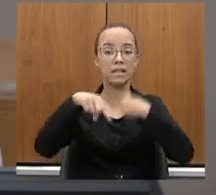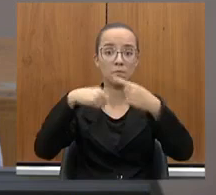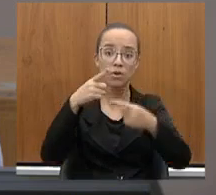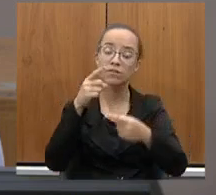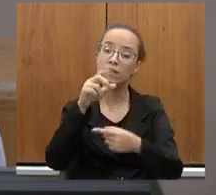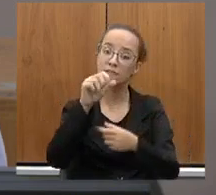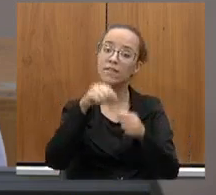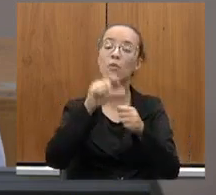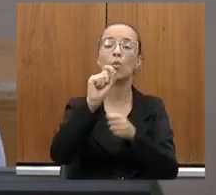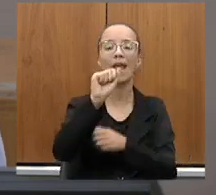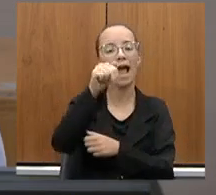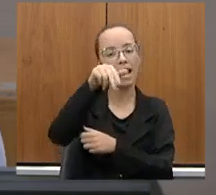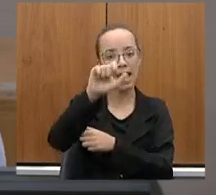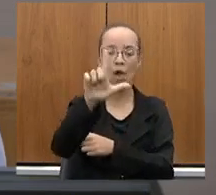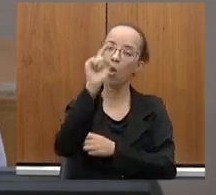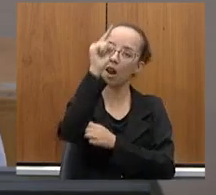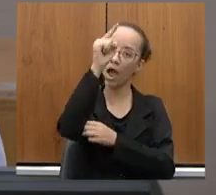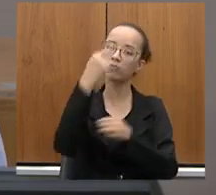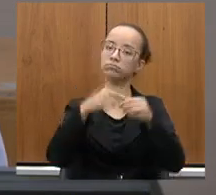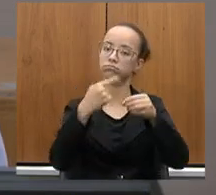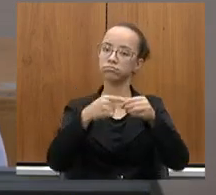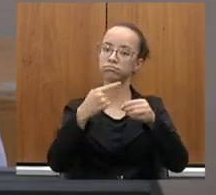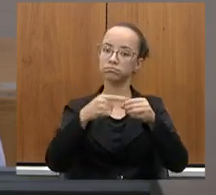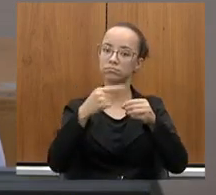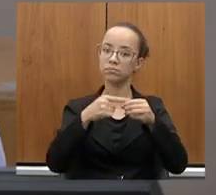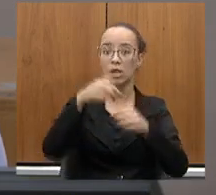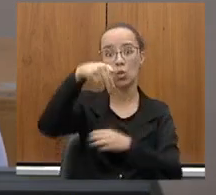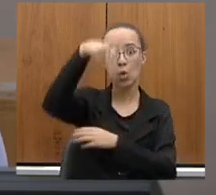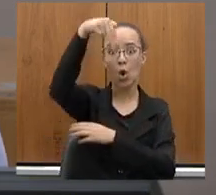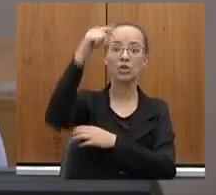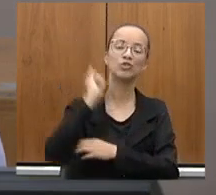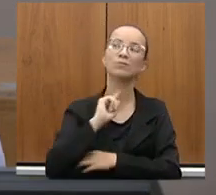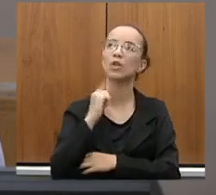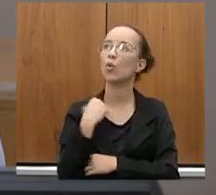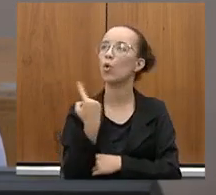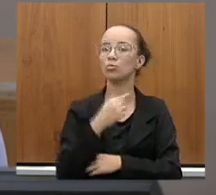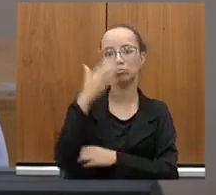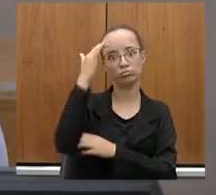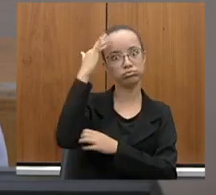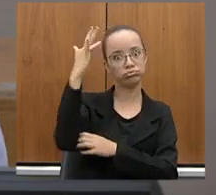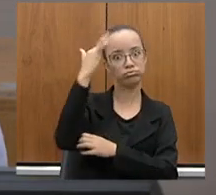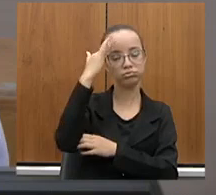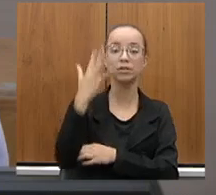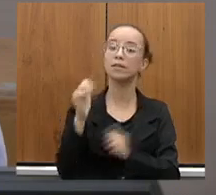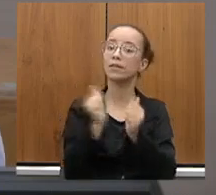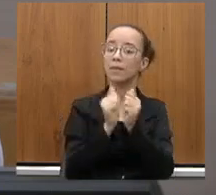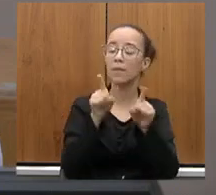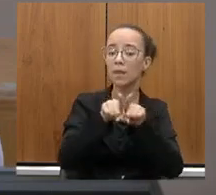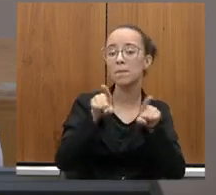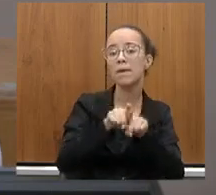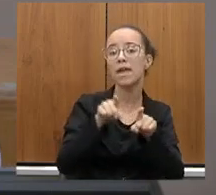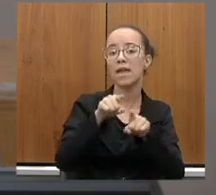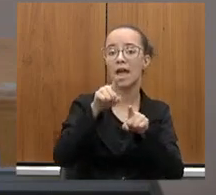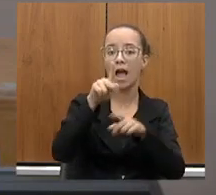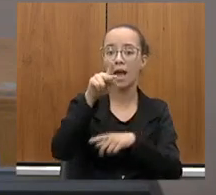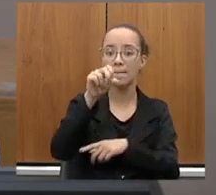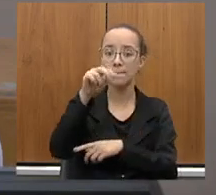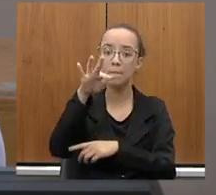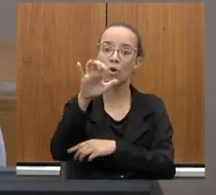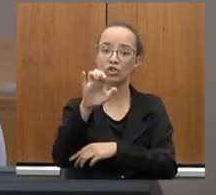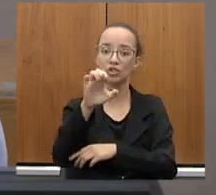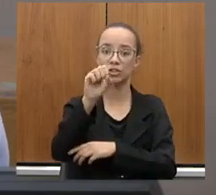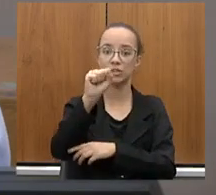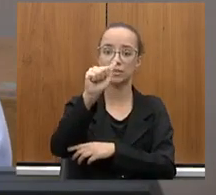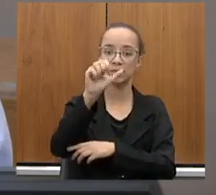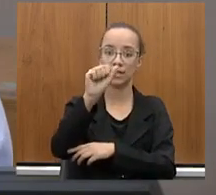O Anel de Montes Claros é a obra do norte de Minas, uma das mais sonhadas, juntamente com a ponte do São Francisco e a pavimentação de